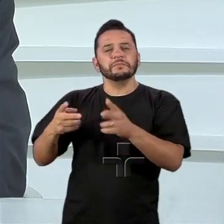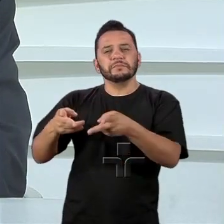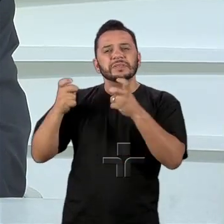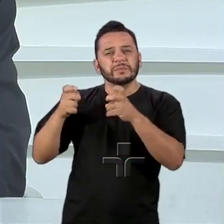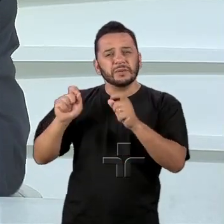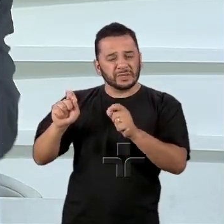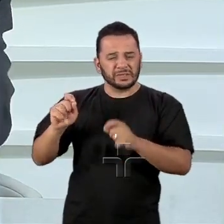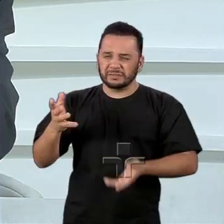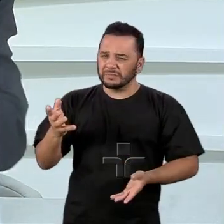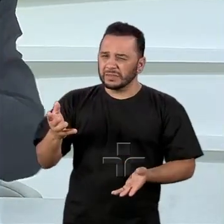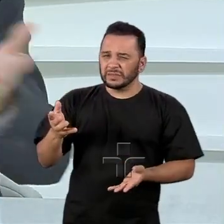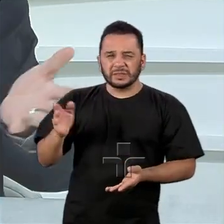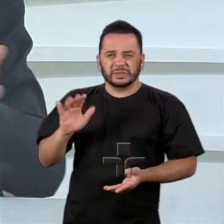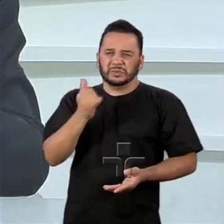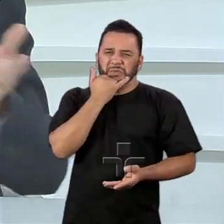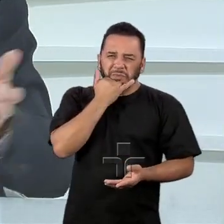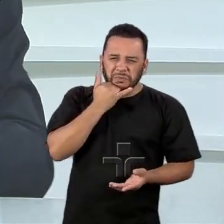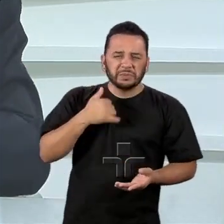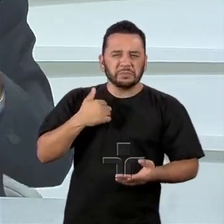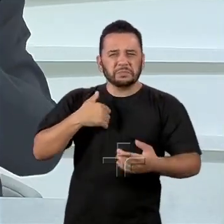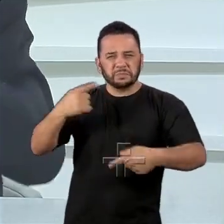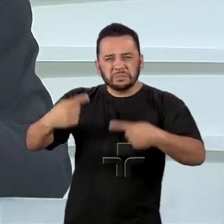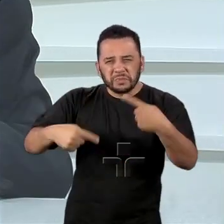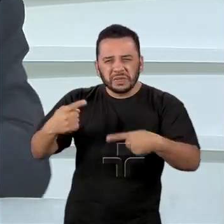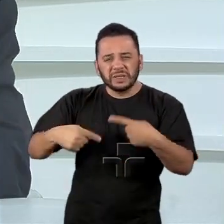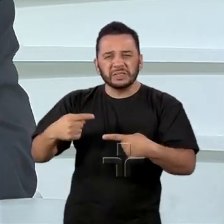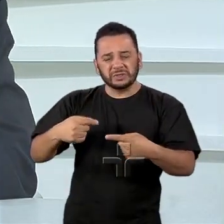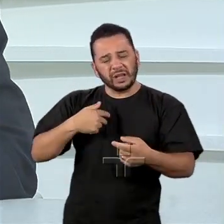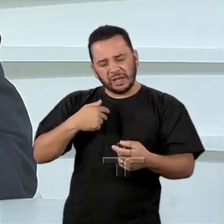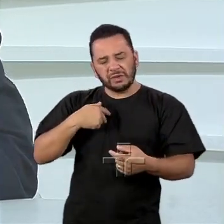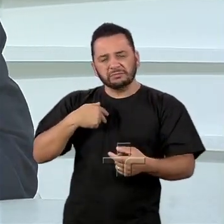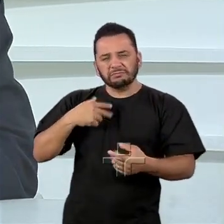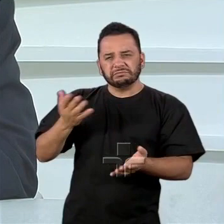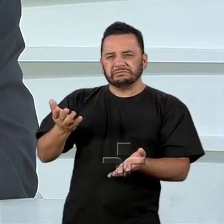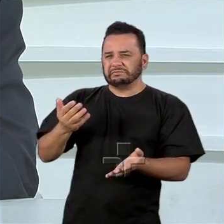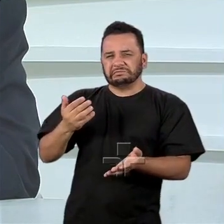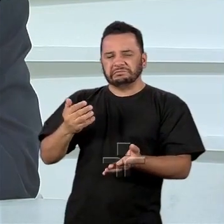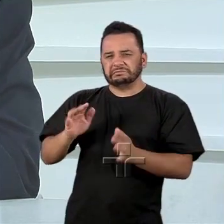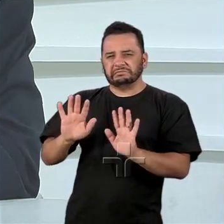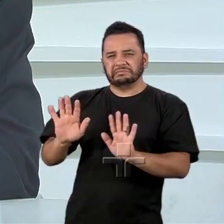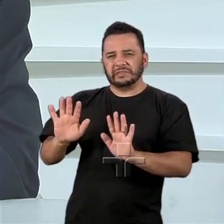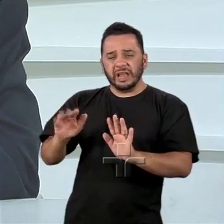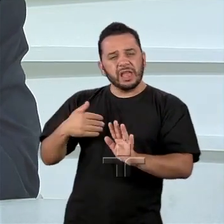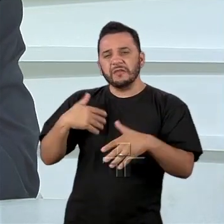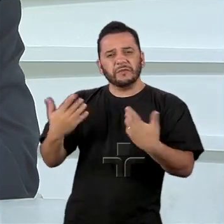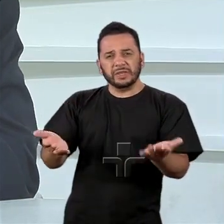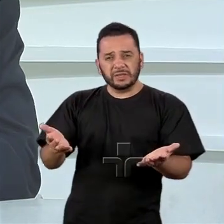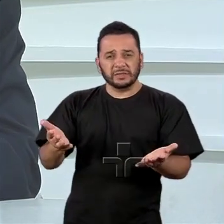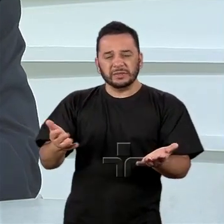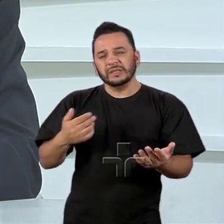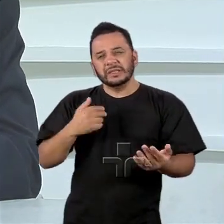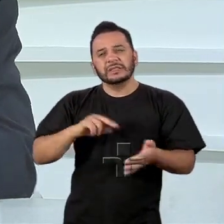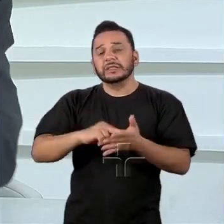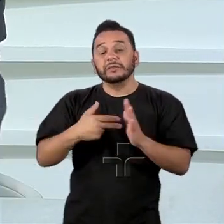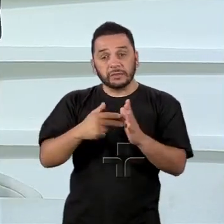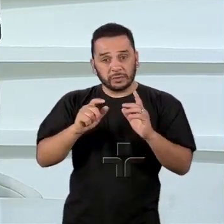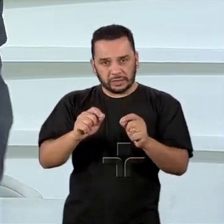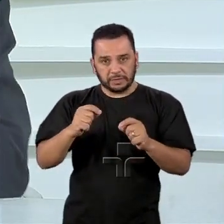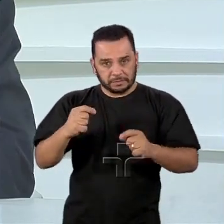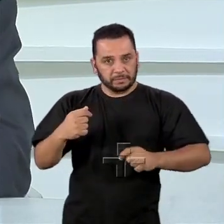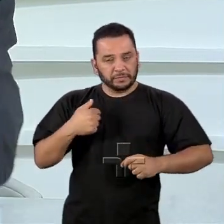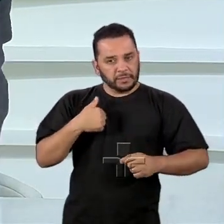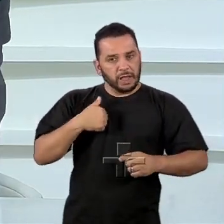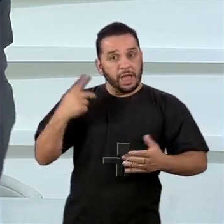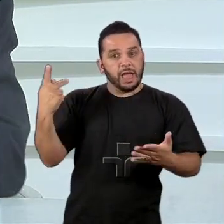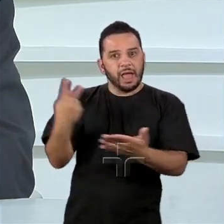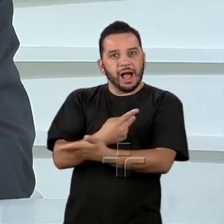Folha, insistindo nessa política. Então, eu leio mais ou menos como uma, enfim, um reconhecimento que estava errado, essa